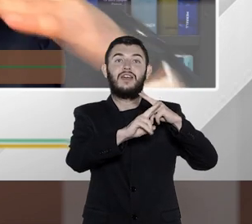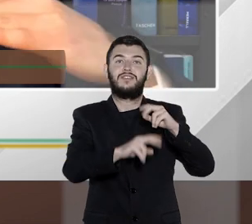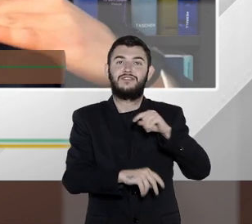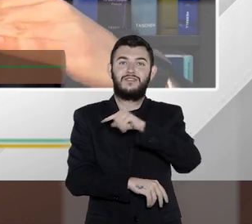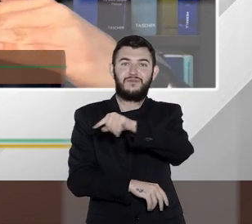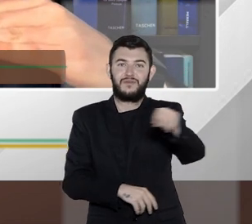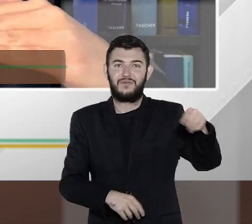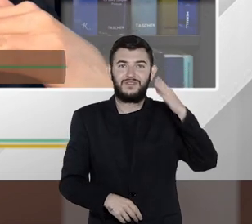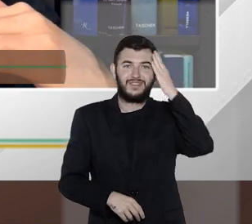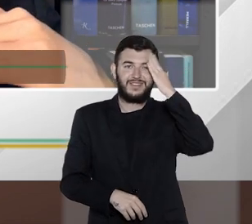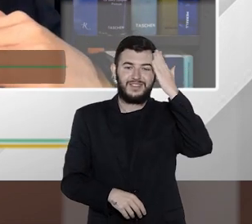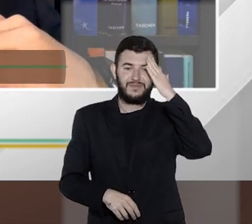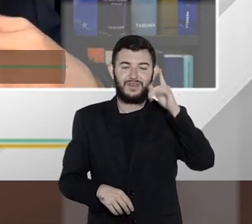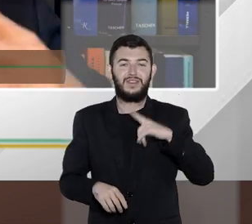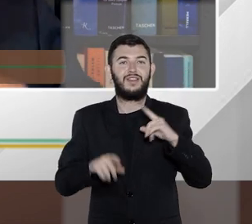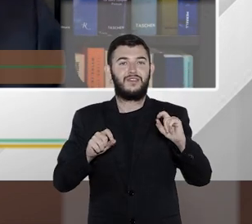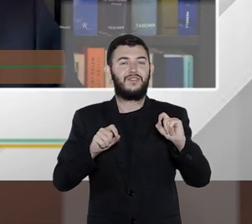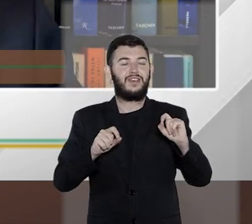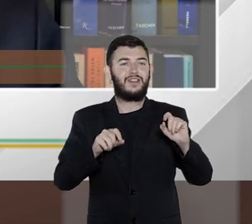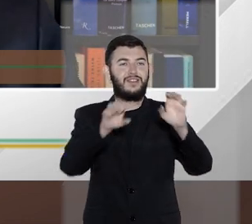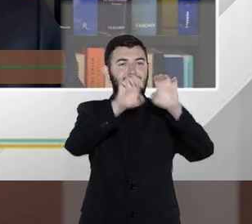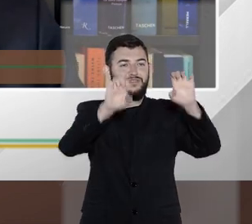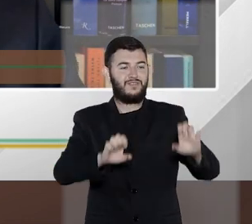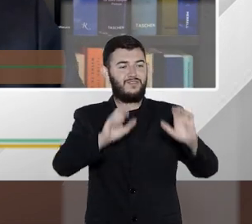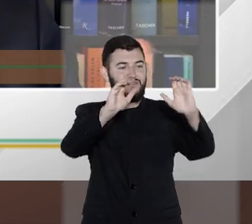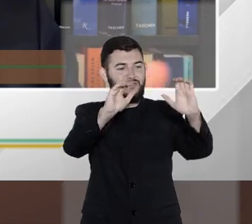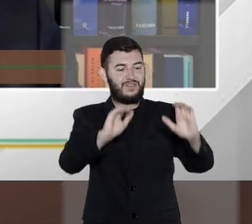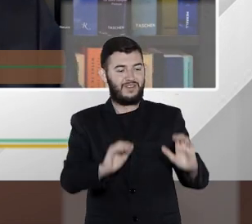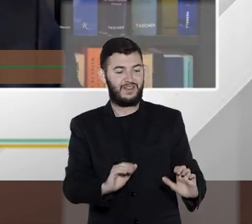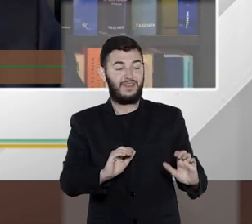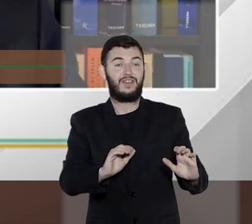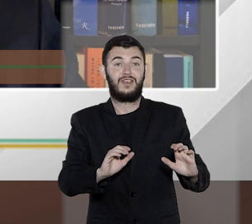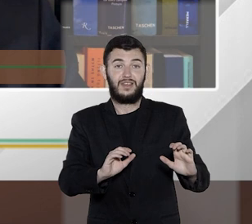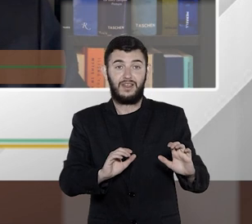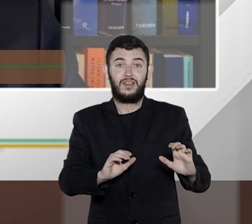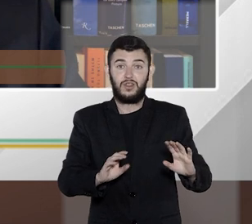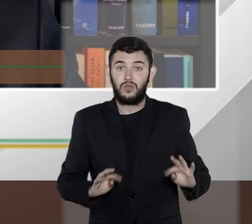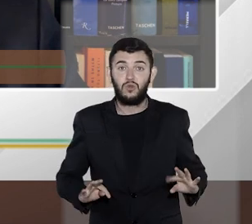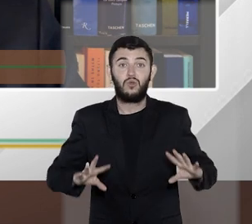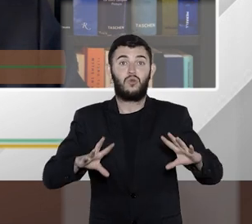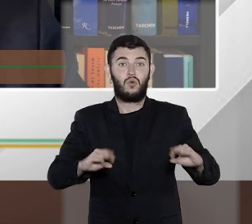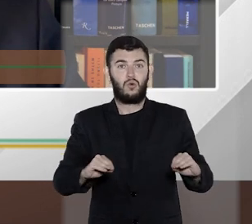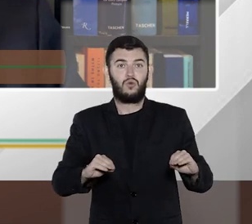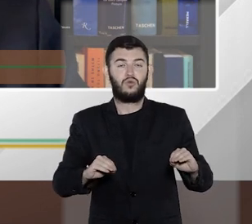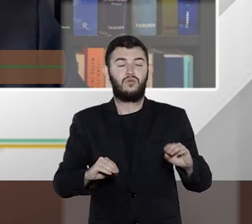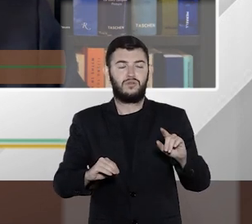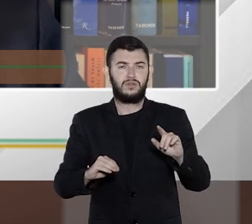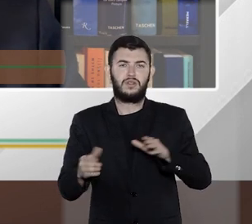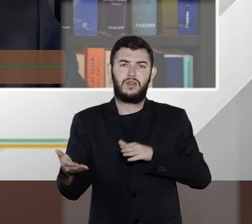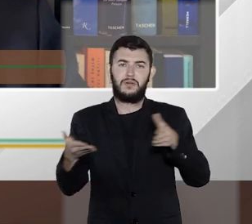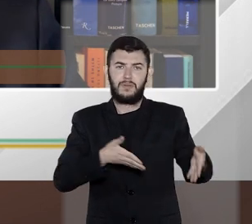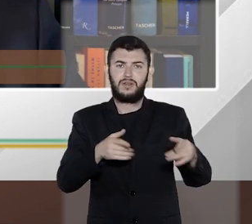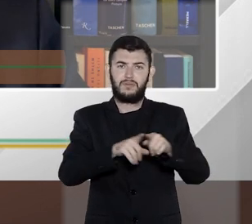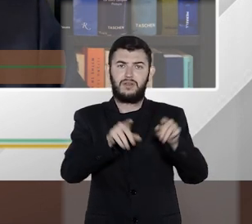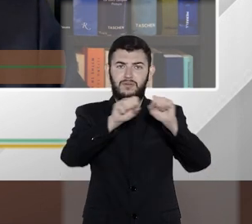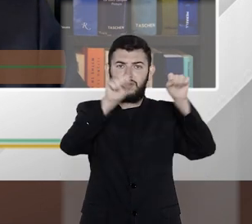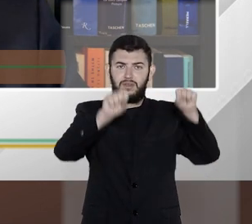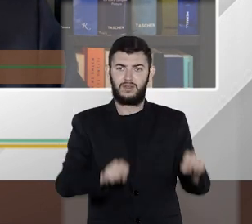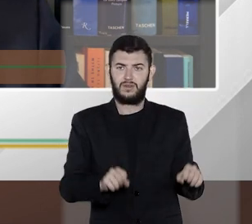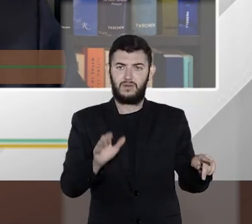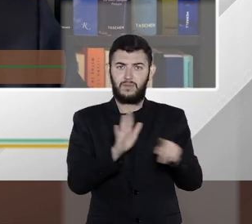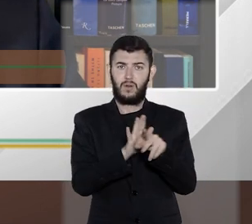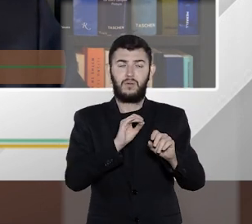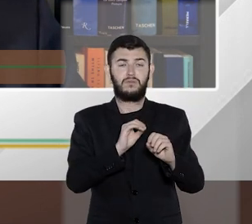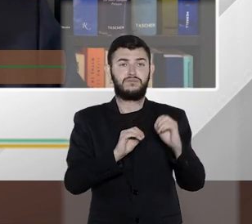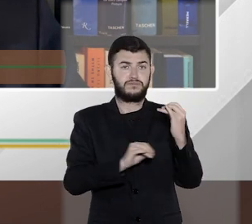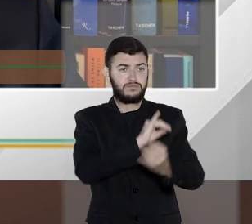da base da pirâmide até o topo da pirâmide da complexidade, todos são submetidos aos sistemas informáticos e precisam ter